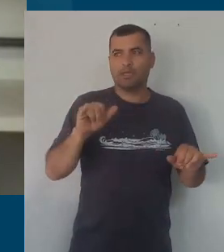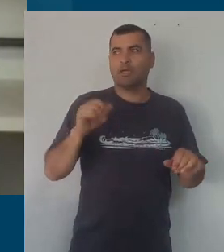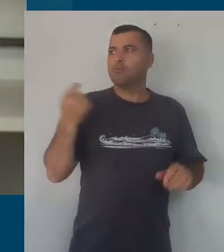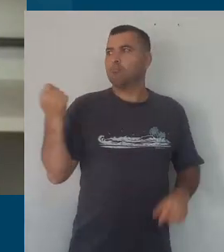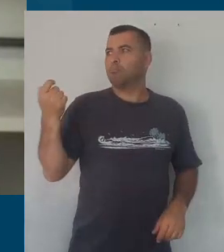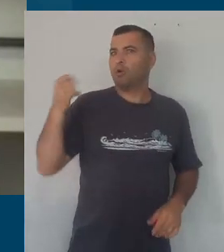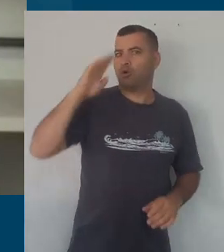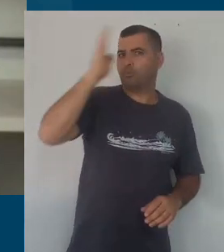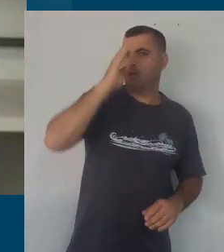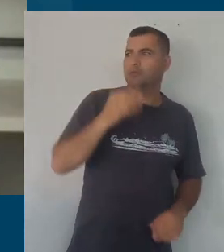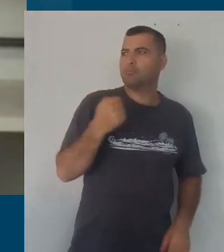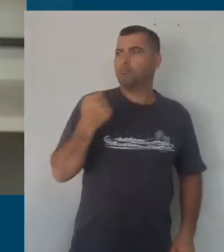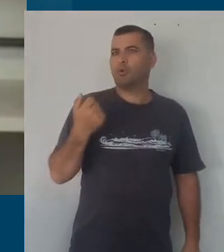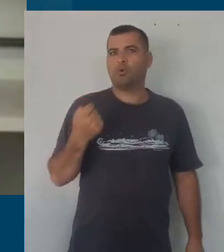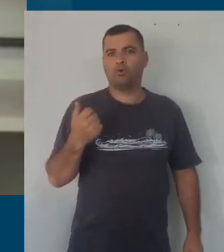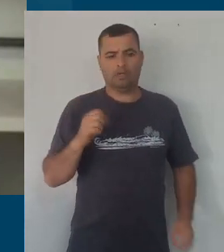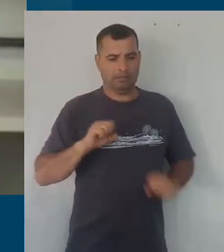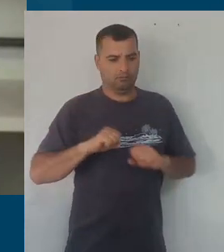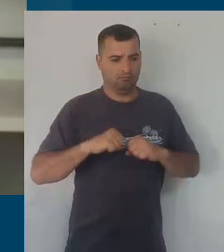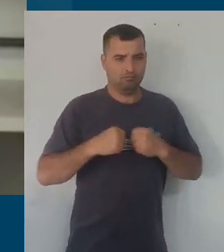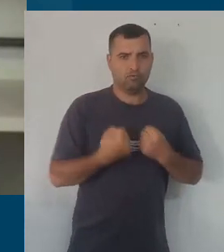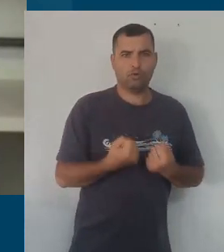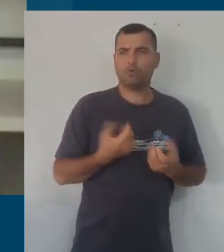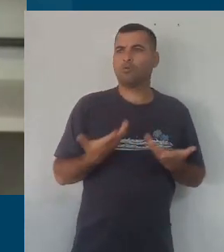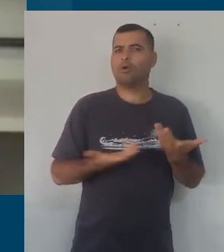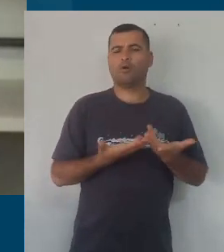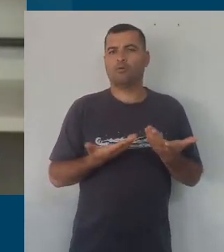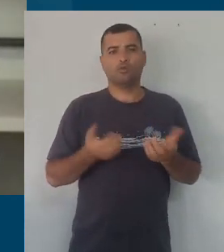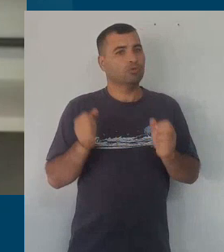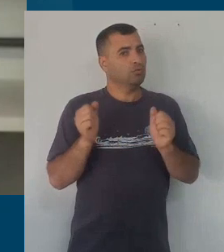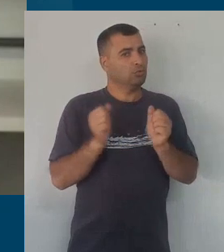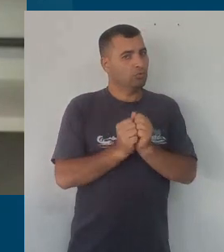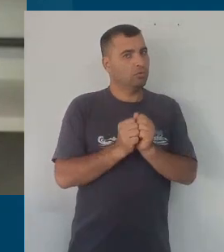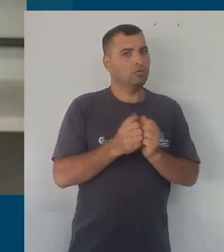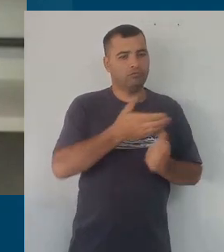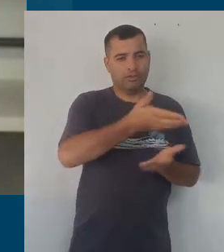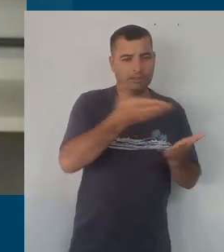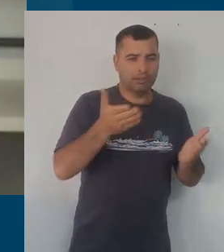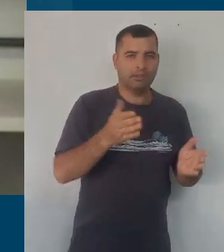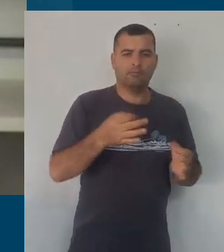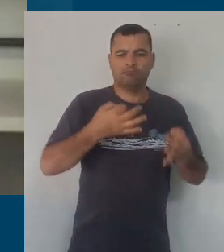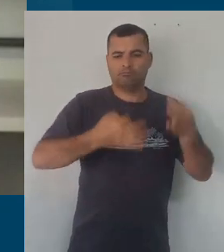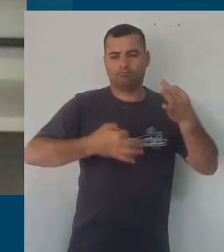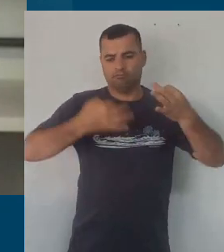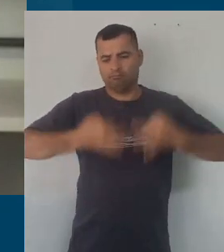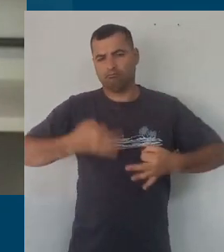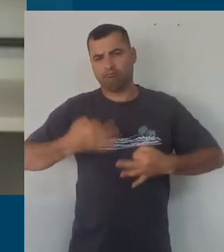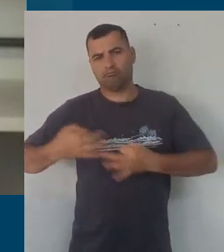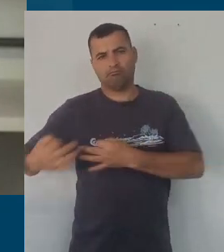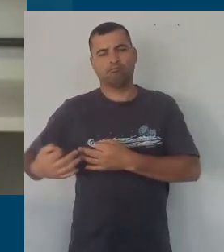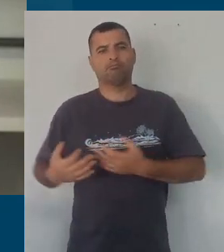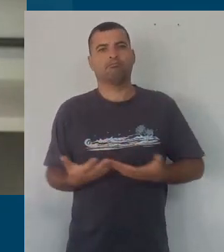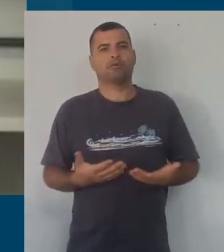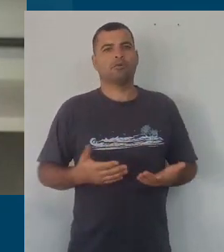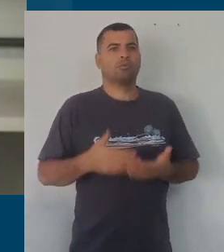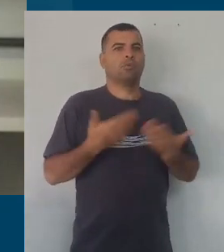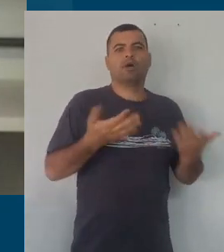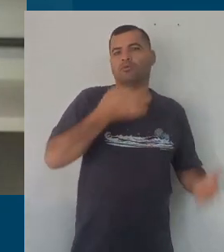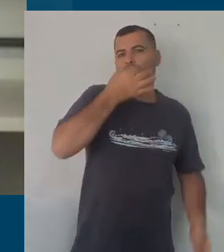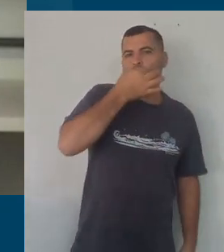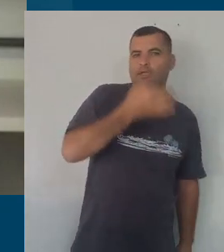faz no Brasil, que é fazer um esforço de, com vocês, sistematizar algumas